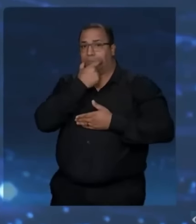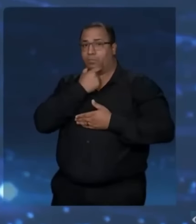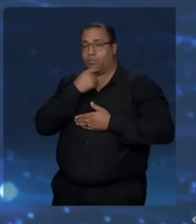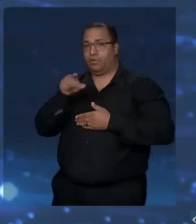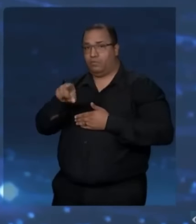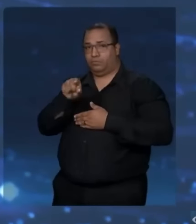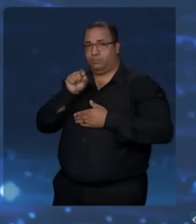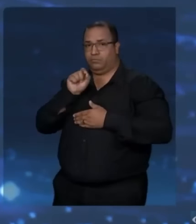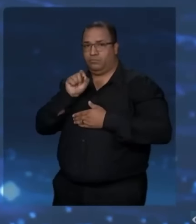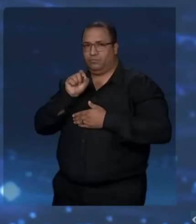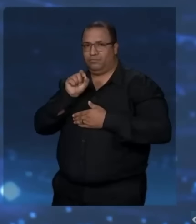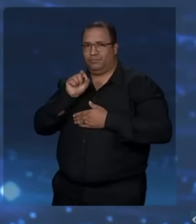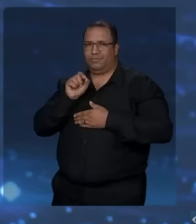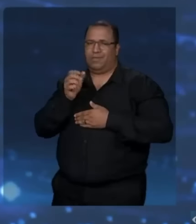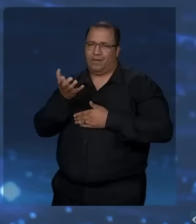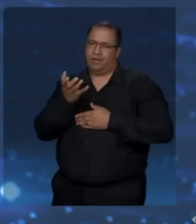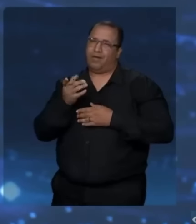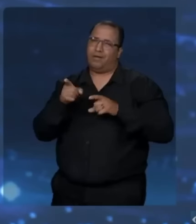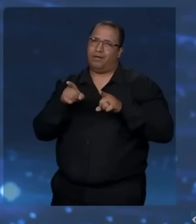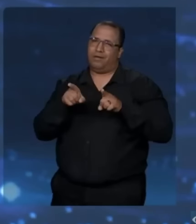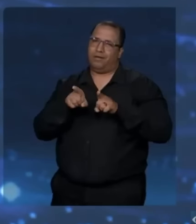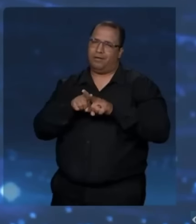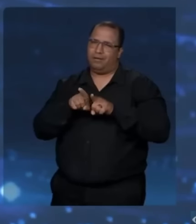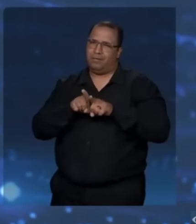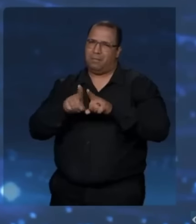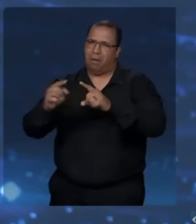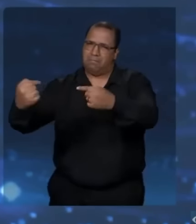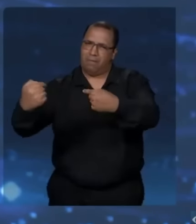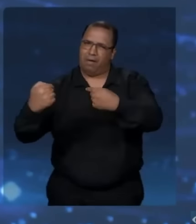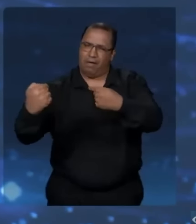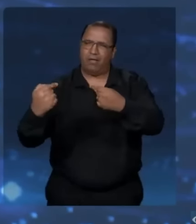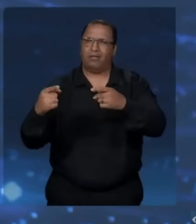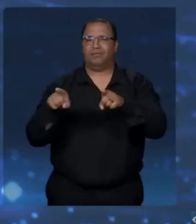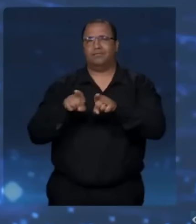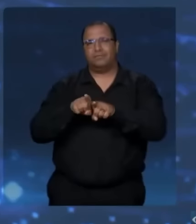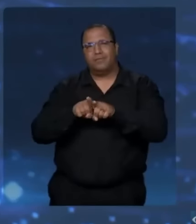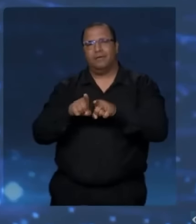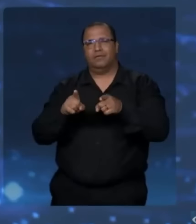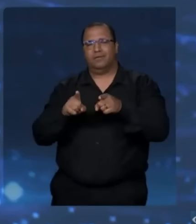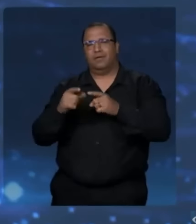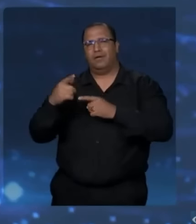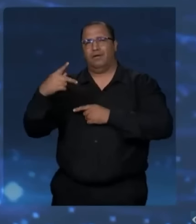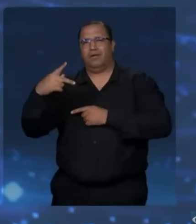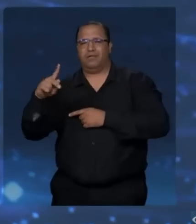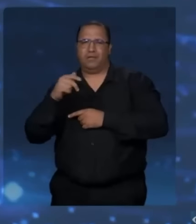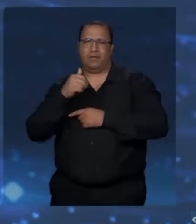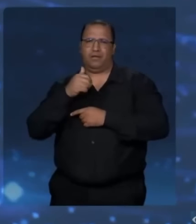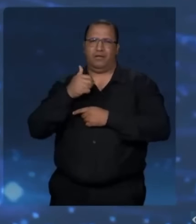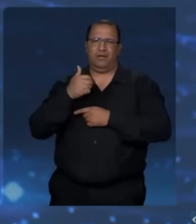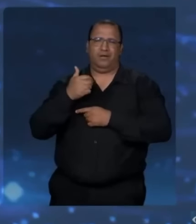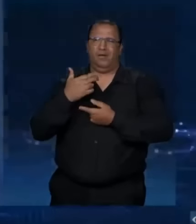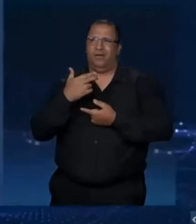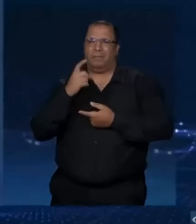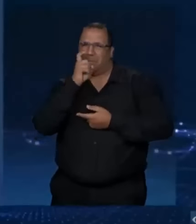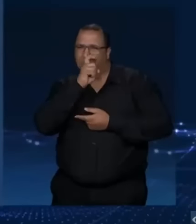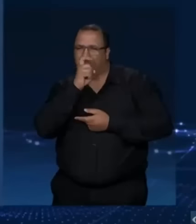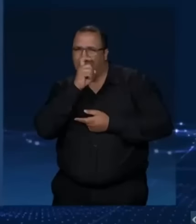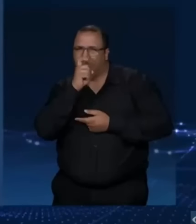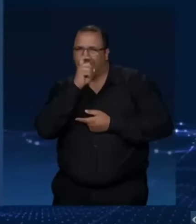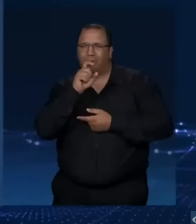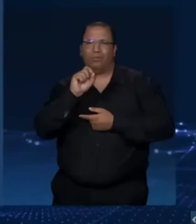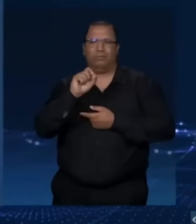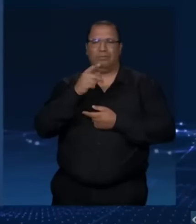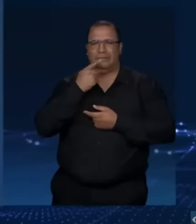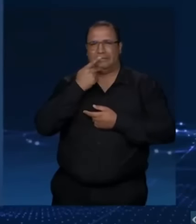nível, mas ele ataca também. E ataca com a pior das coisas do ser humano, que é mentira. Uma parte do que ele